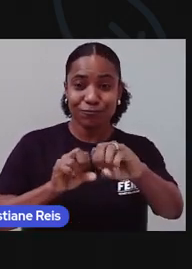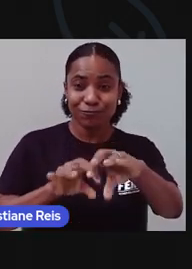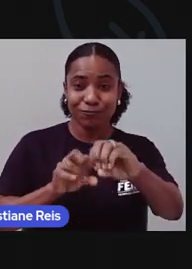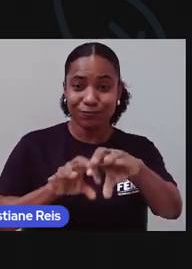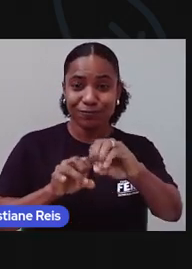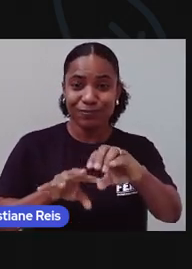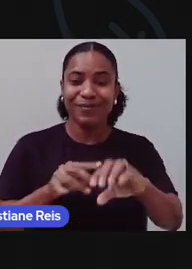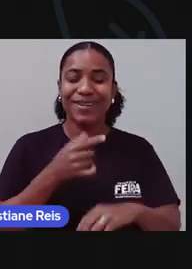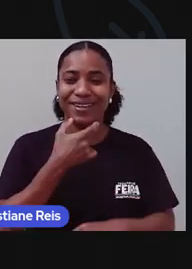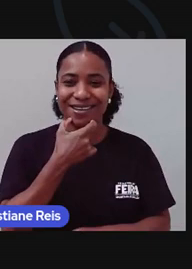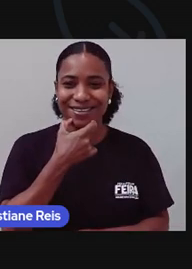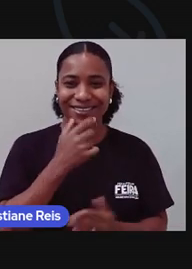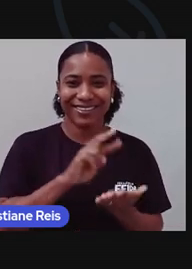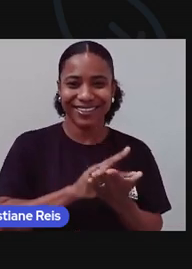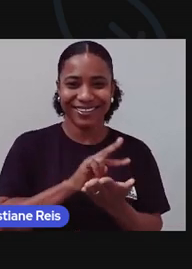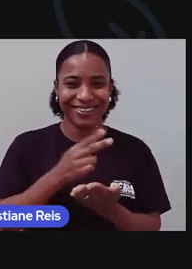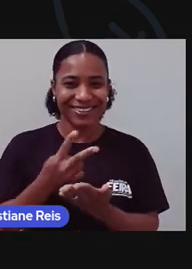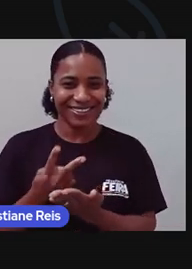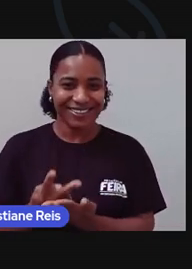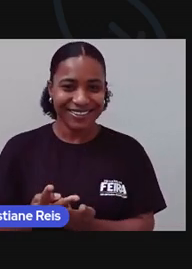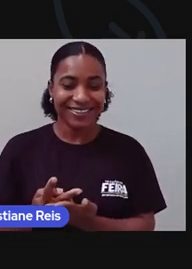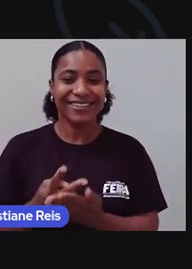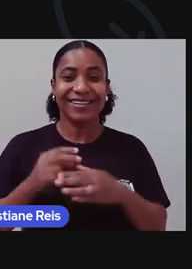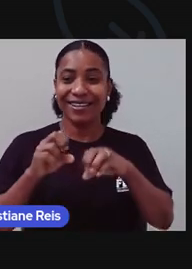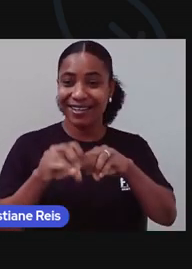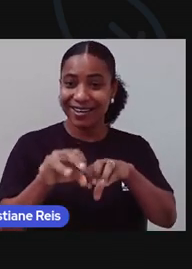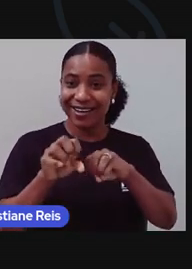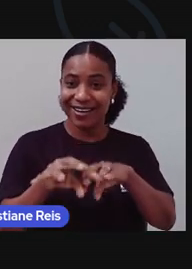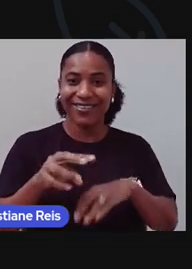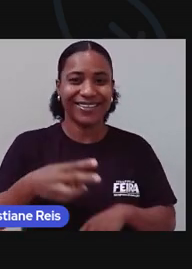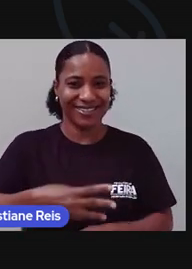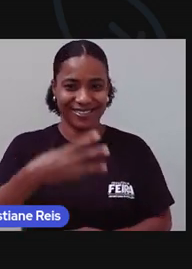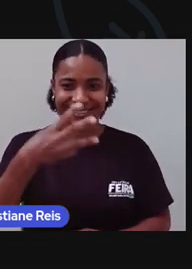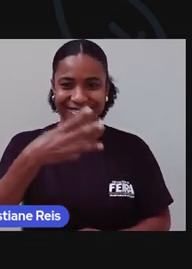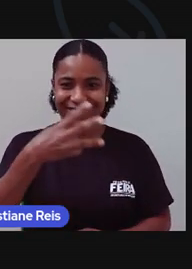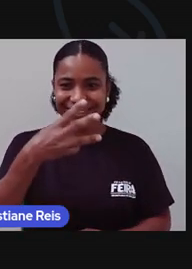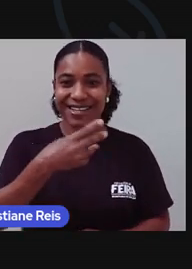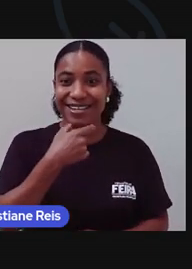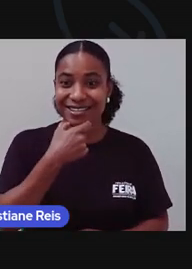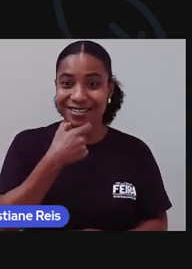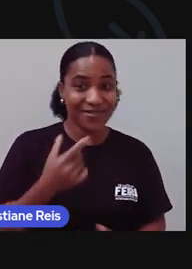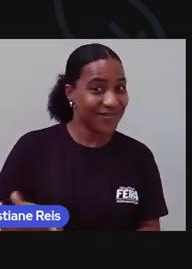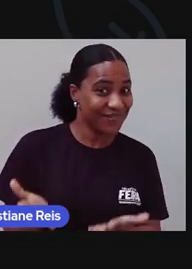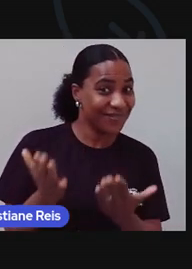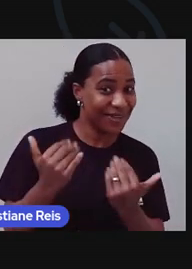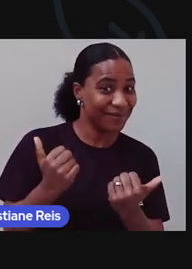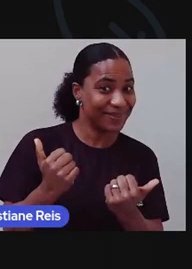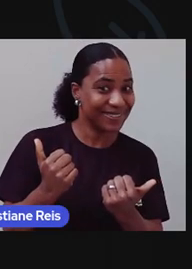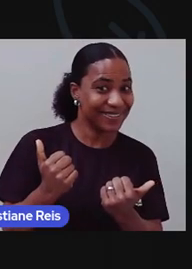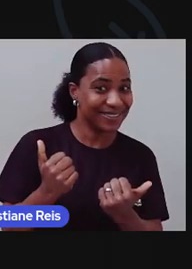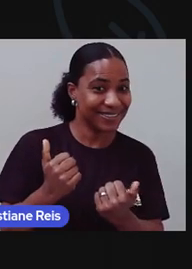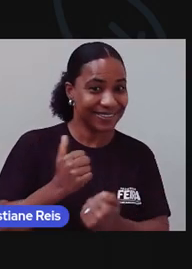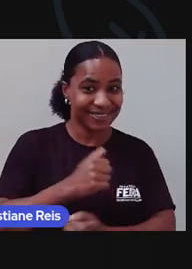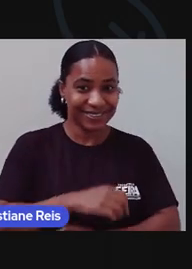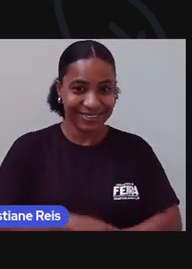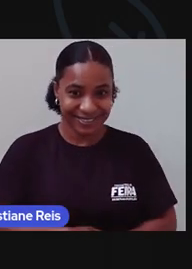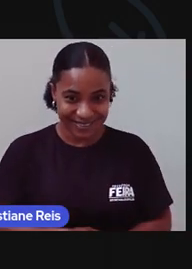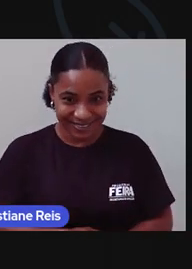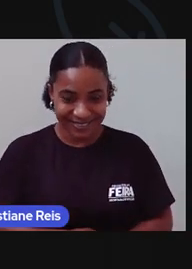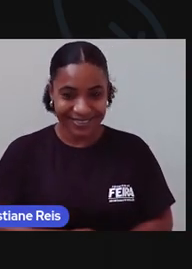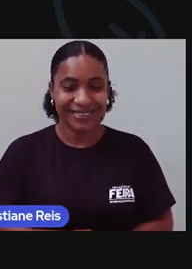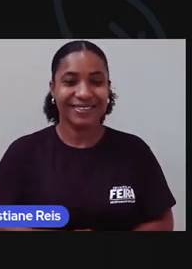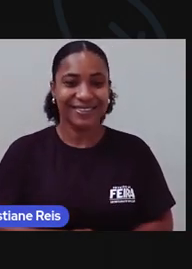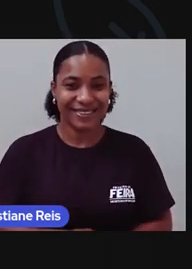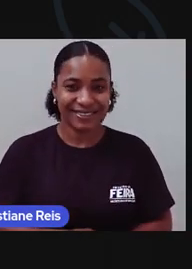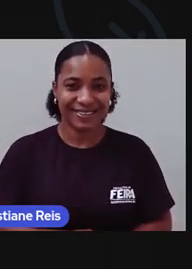3, nossa aula 3 de inglês. Vamos lá. Vamos acompanhar a aula de